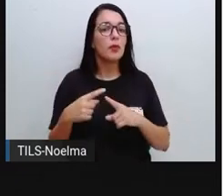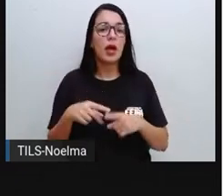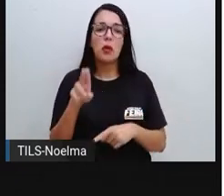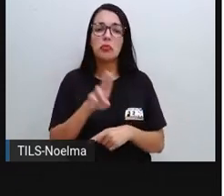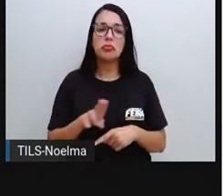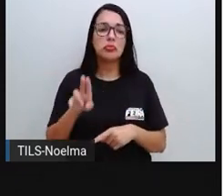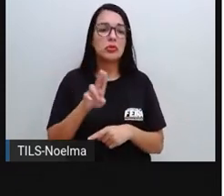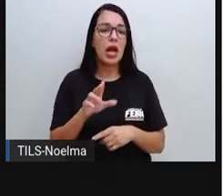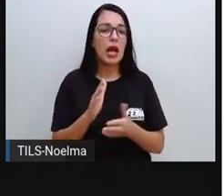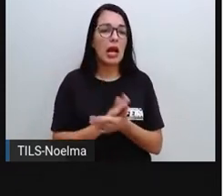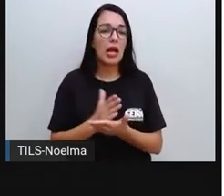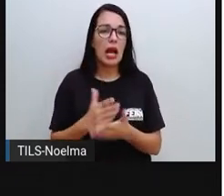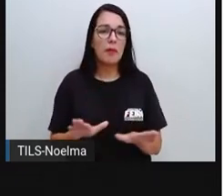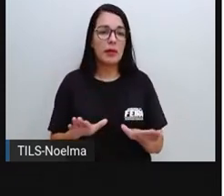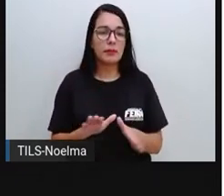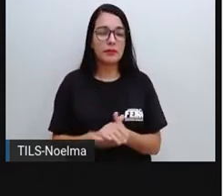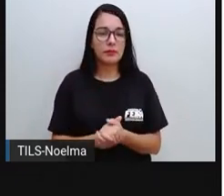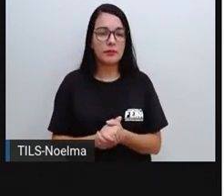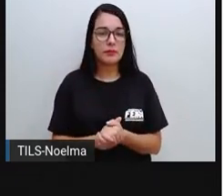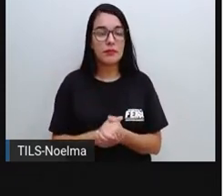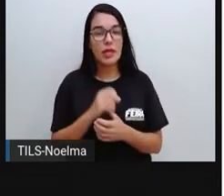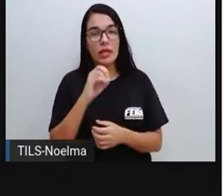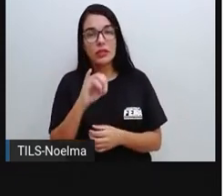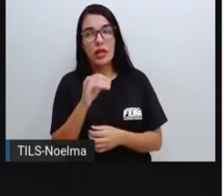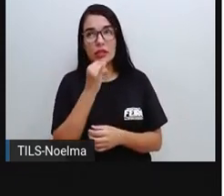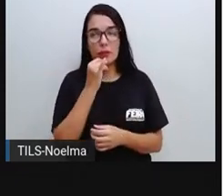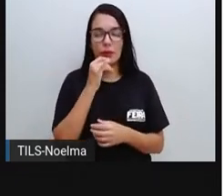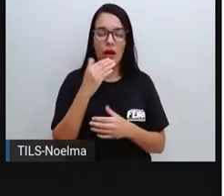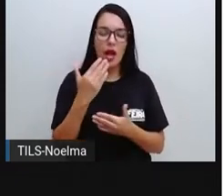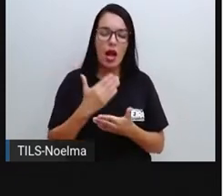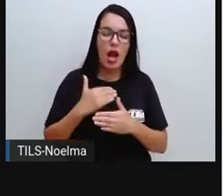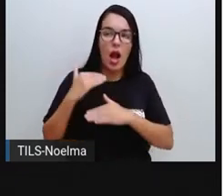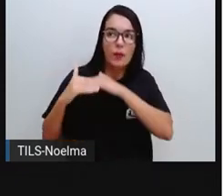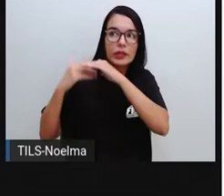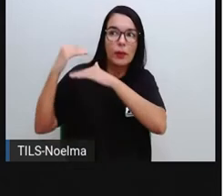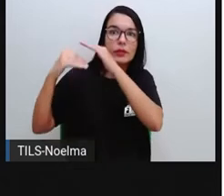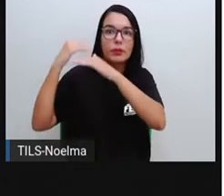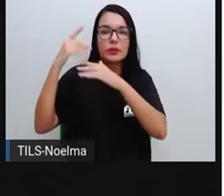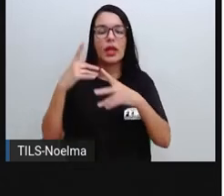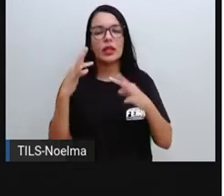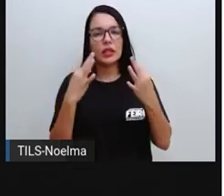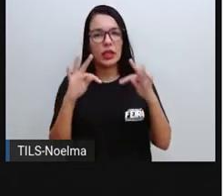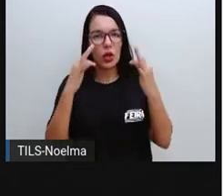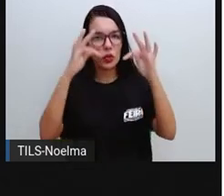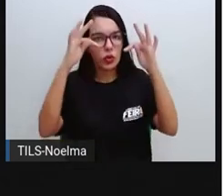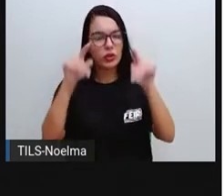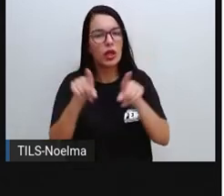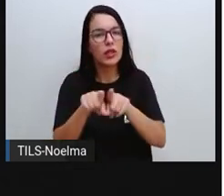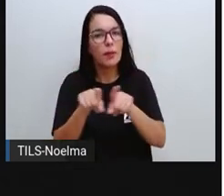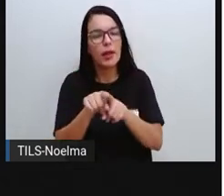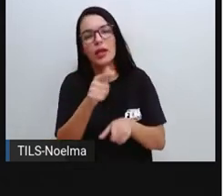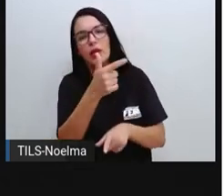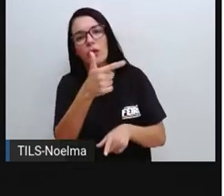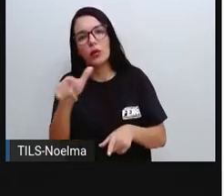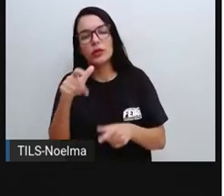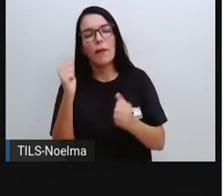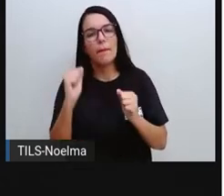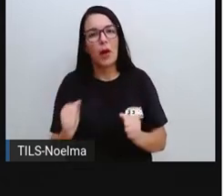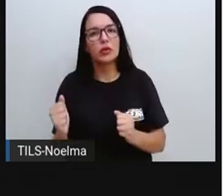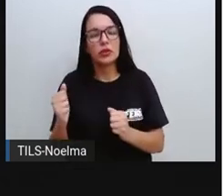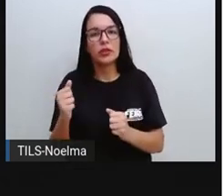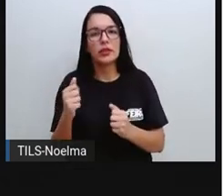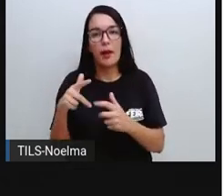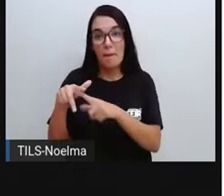necessárias. A gente vê que conforme vai aumentando a tecnologia, até mesmo algumas máquinas vão substituindo aí o homem, né?